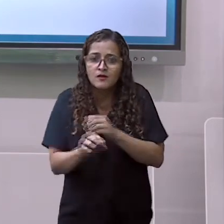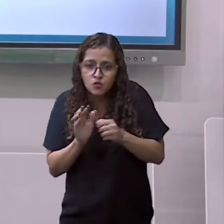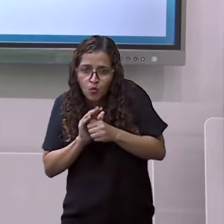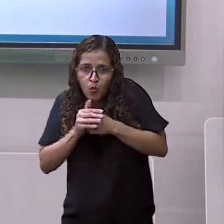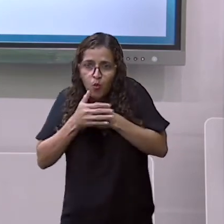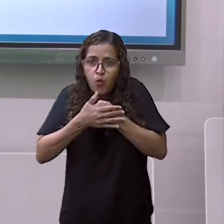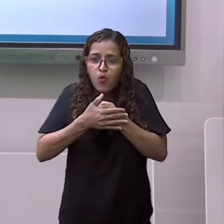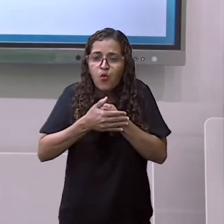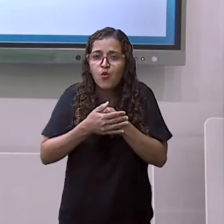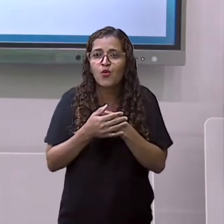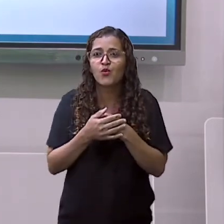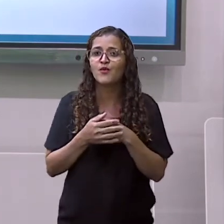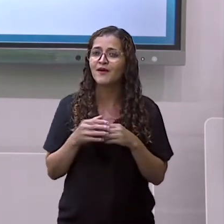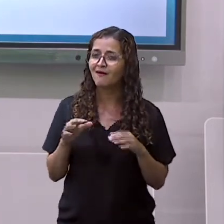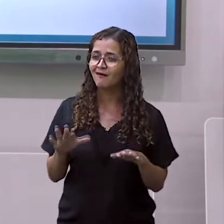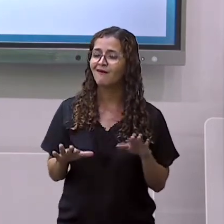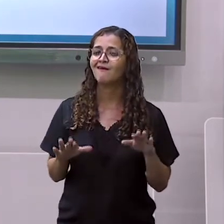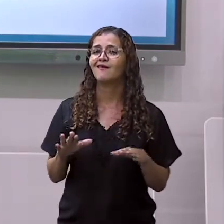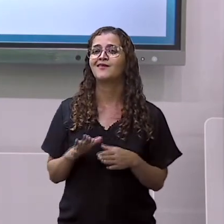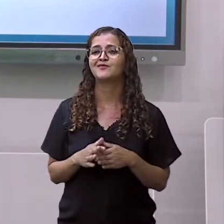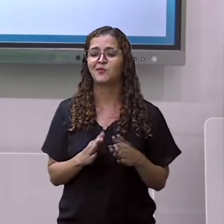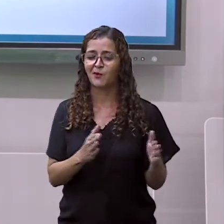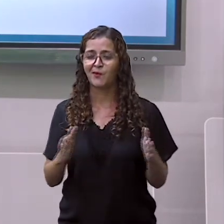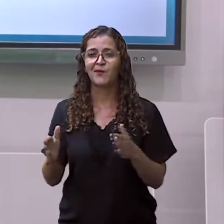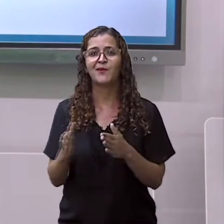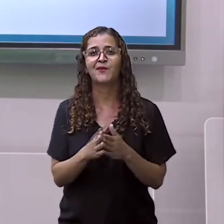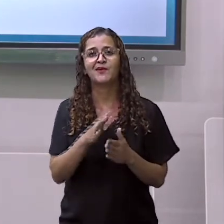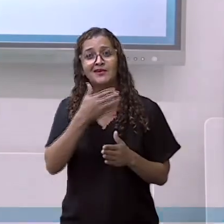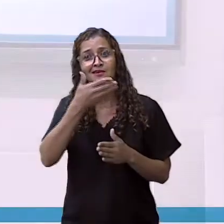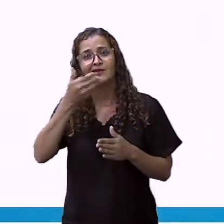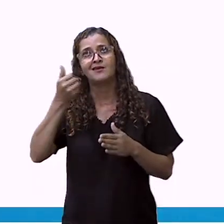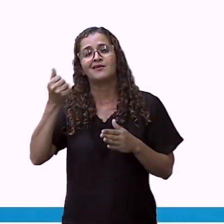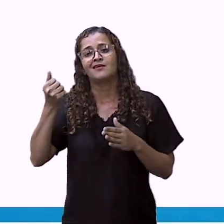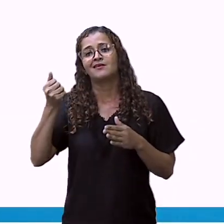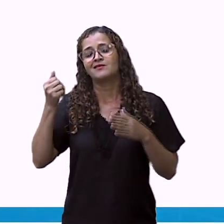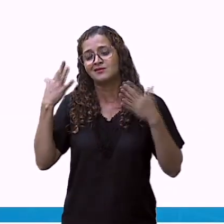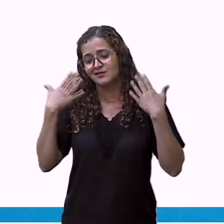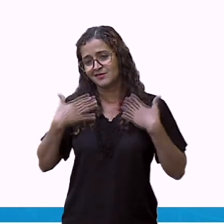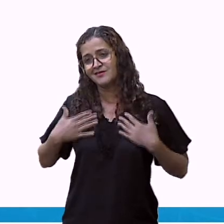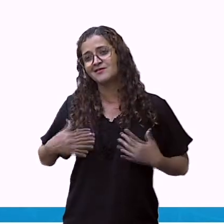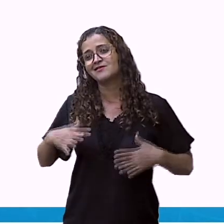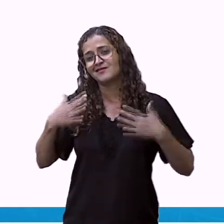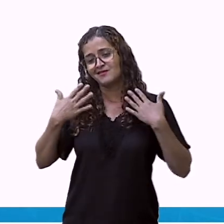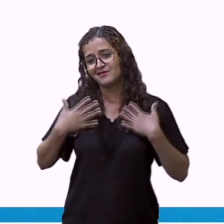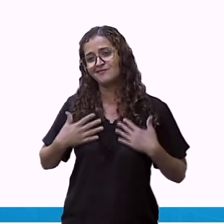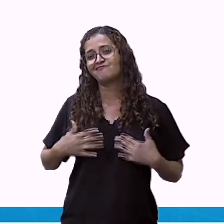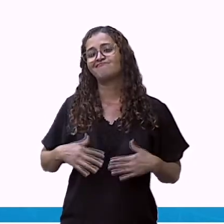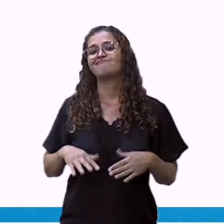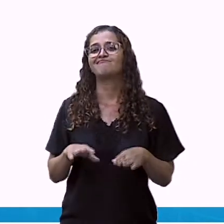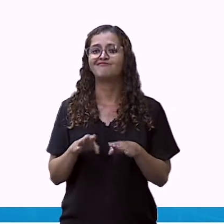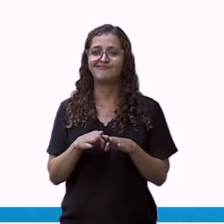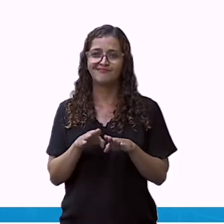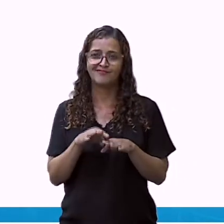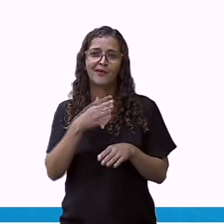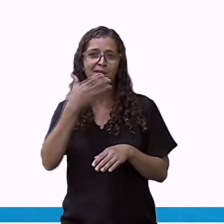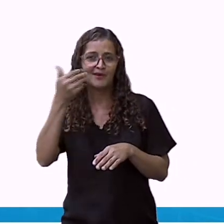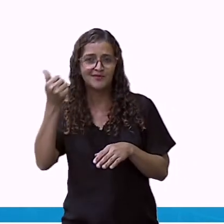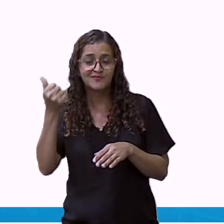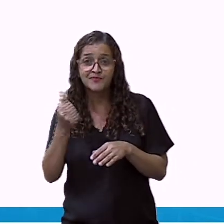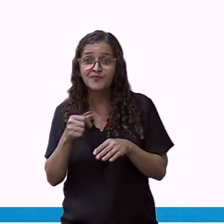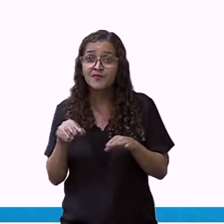descansar bem mais. Não é assim? E agora? A chuva no inverno é mais